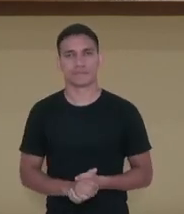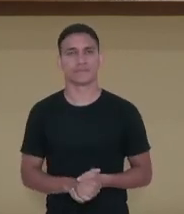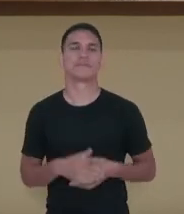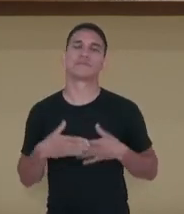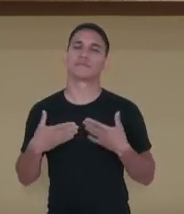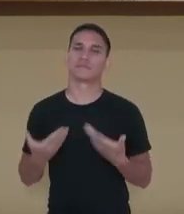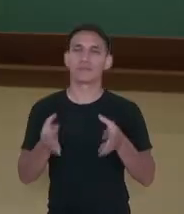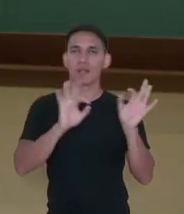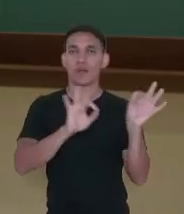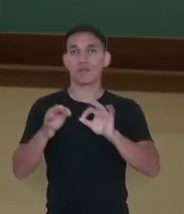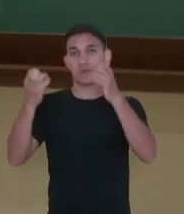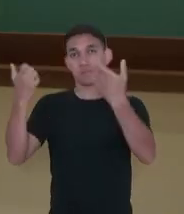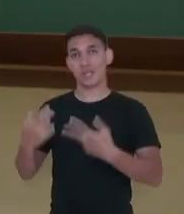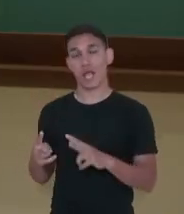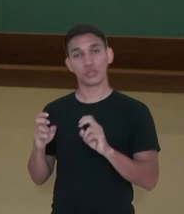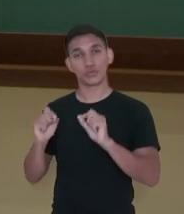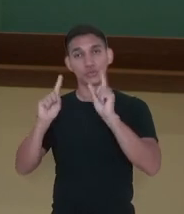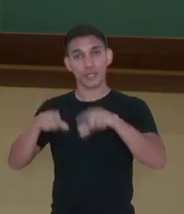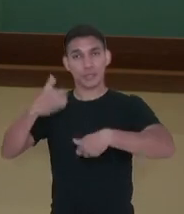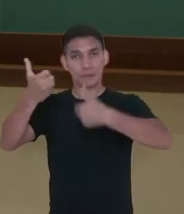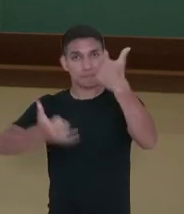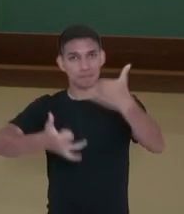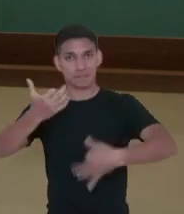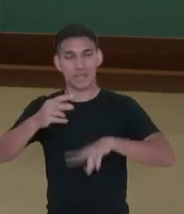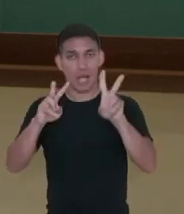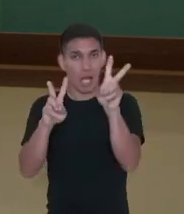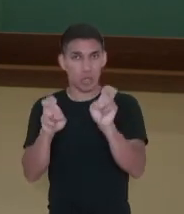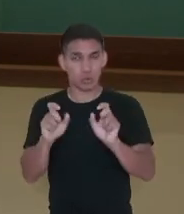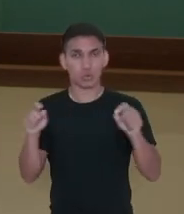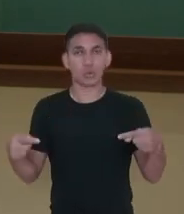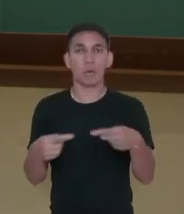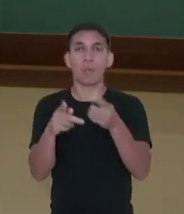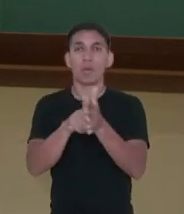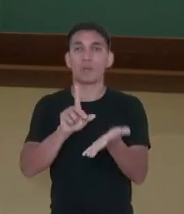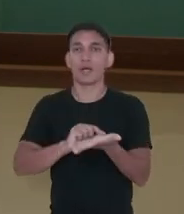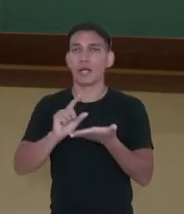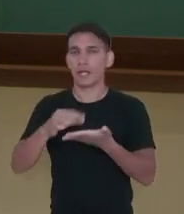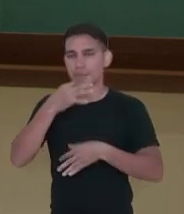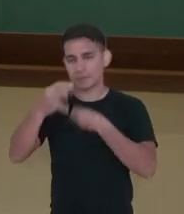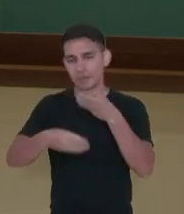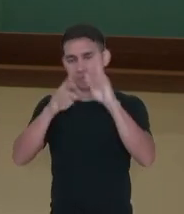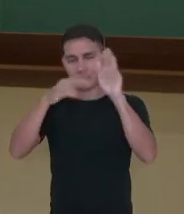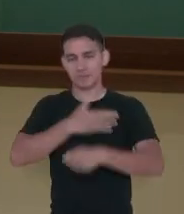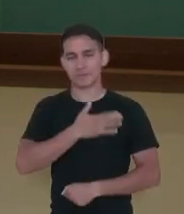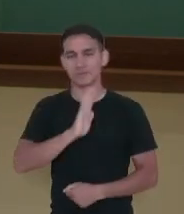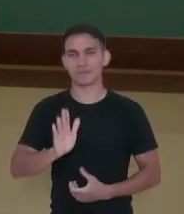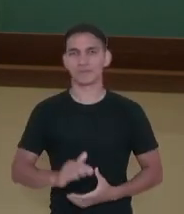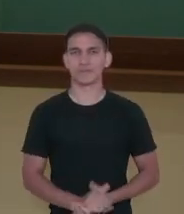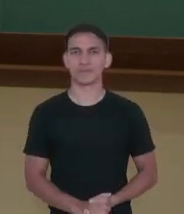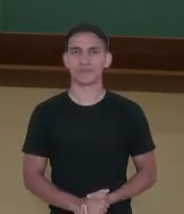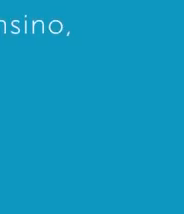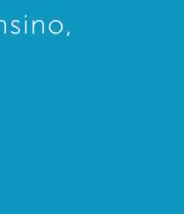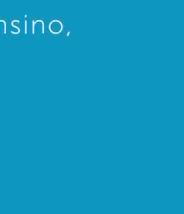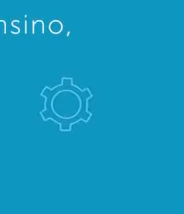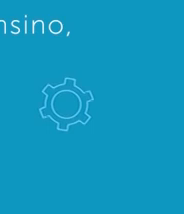Então, nesse vídeo falamos sobre o artigo de opinião. Espero que vocês tenham gostado e até breve.